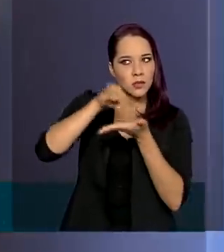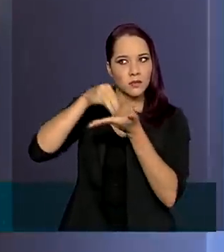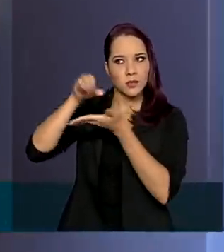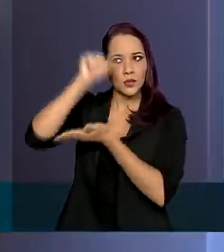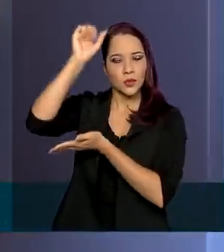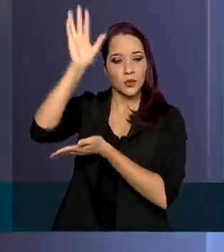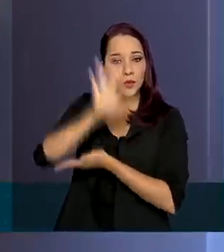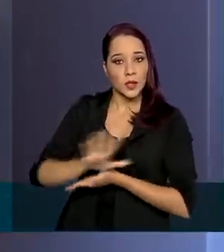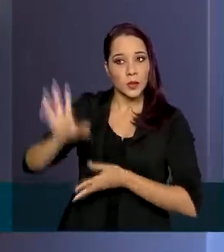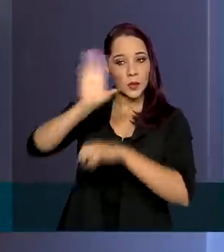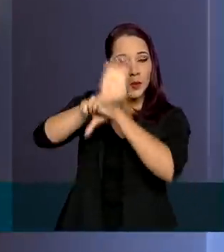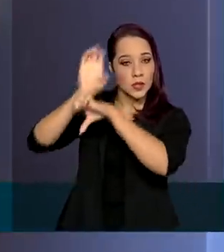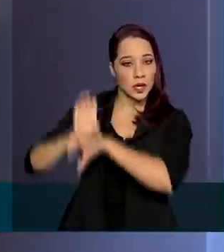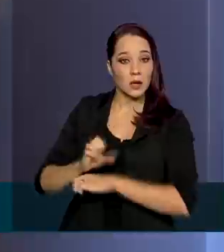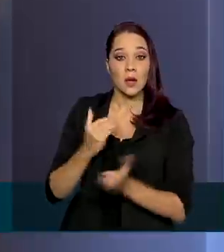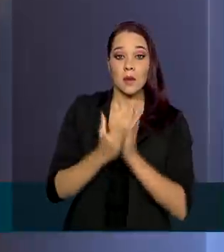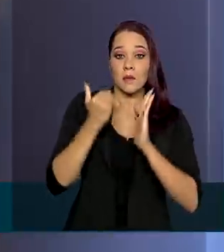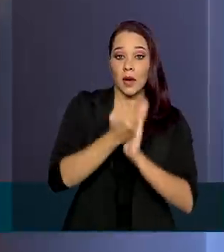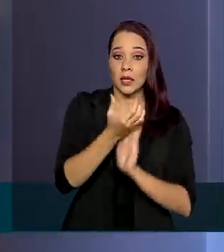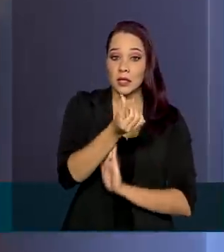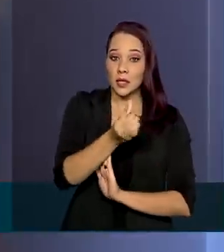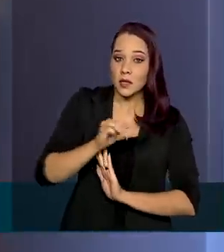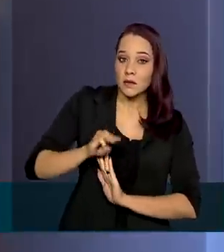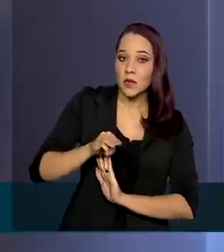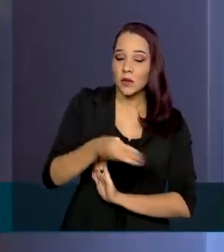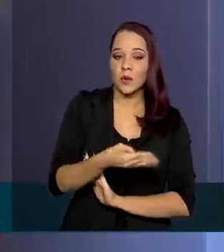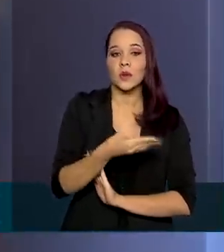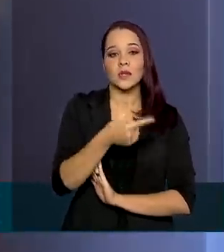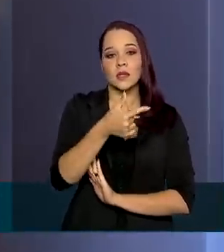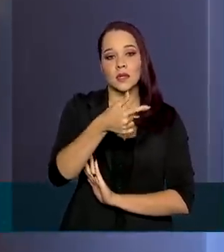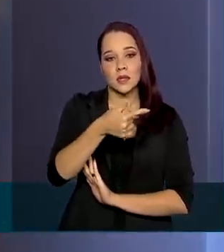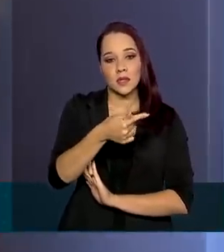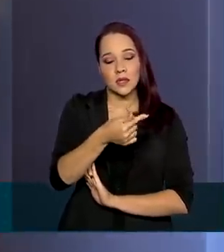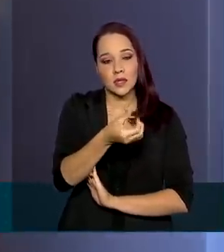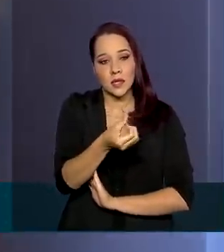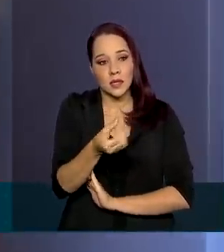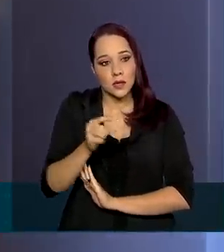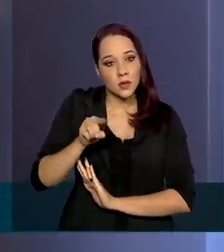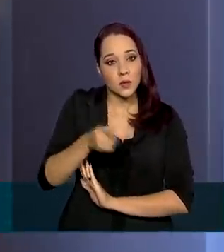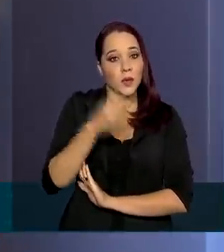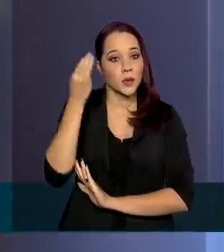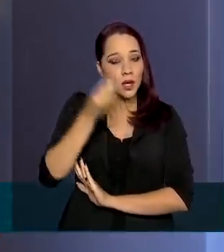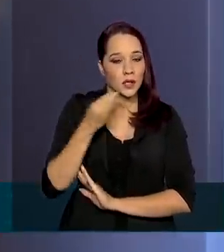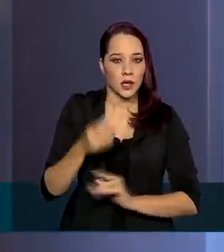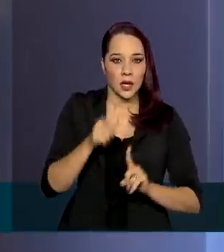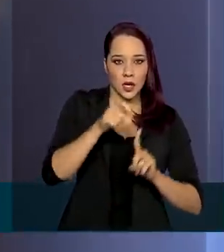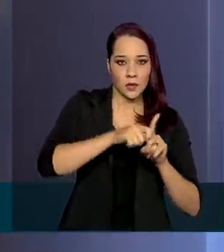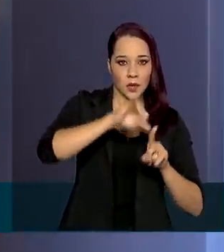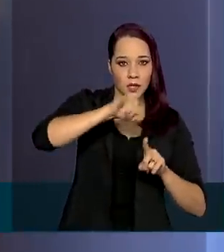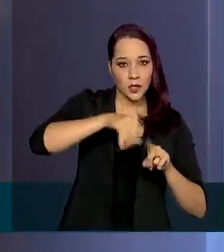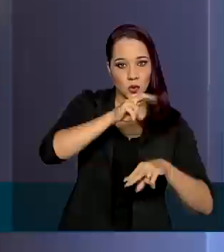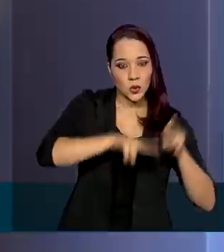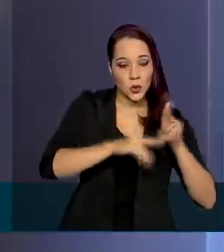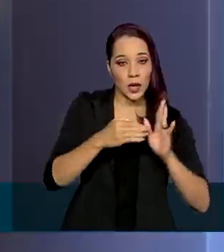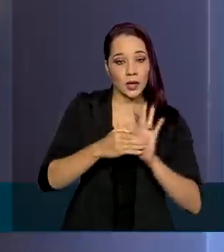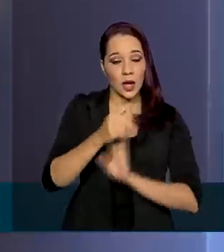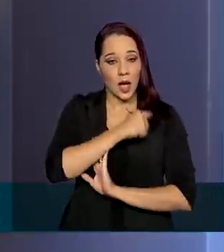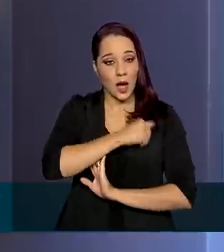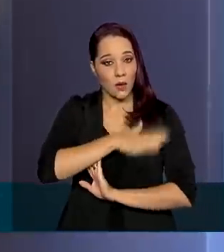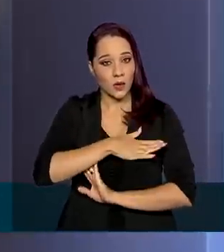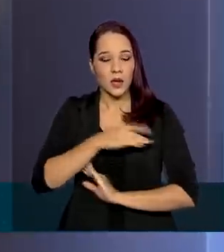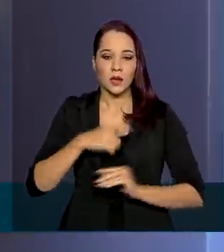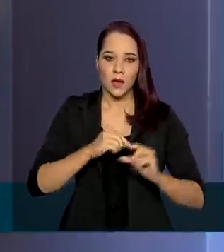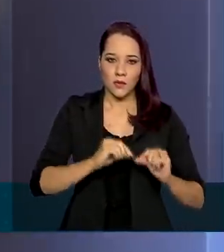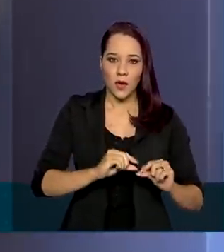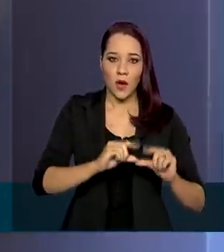todos os estados mais de 6 milhões e 600 mil testes. E de junho a agosto, houve um aumento